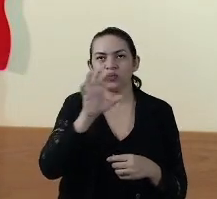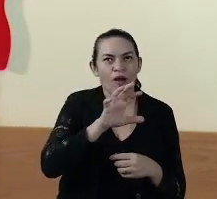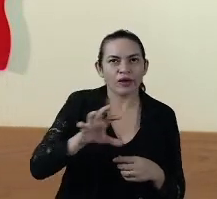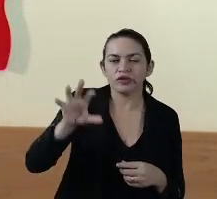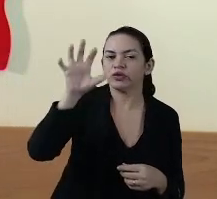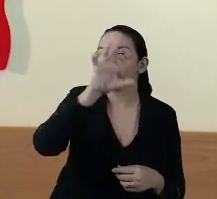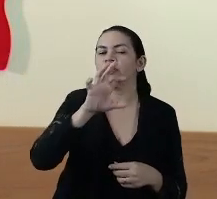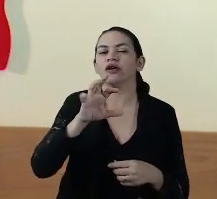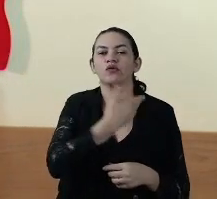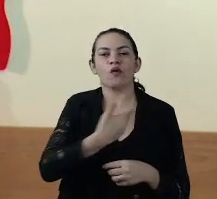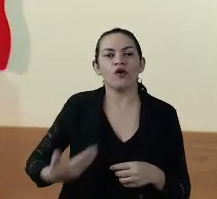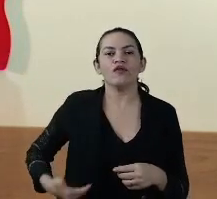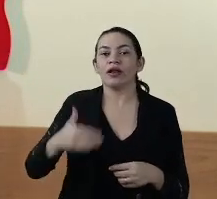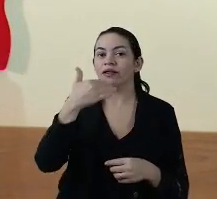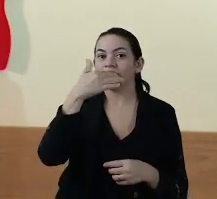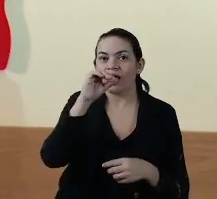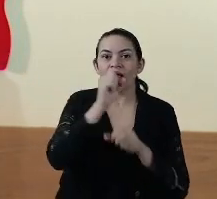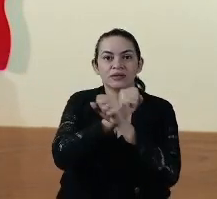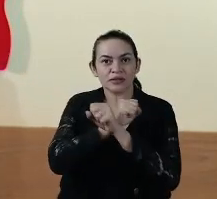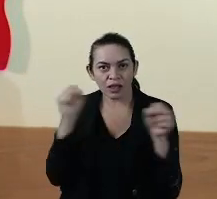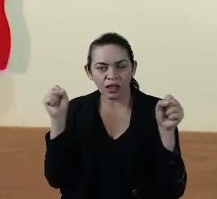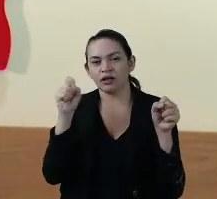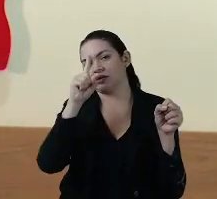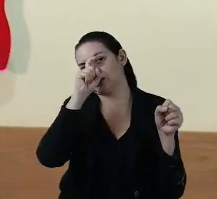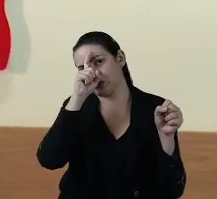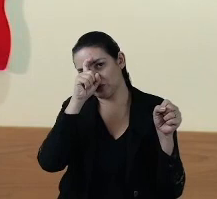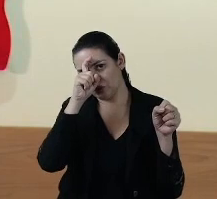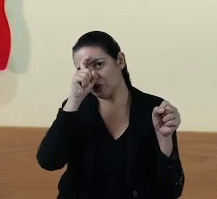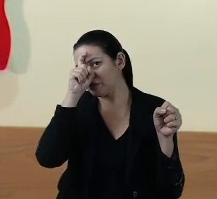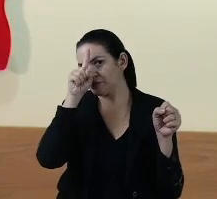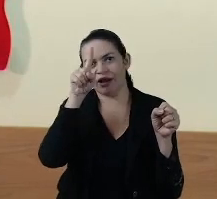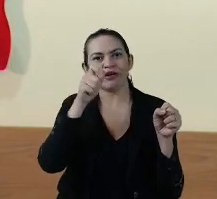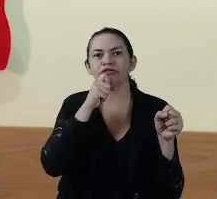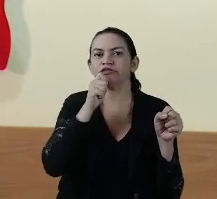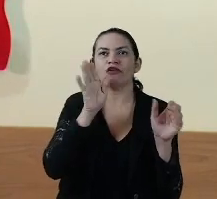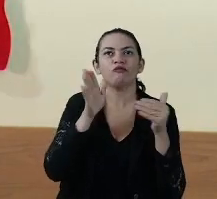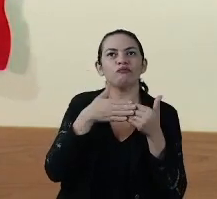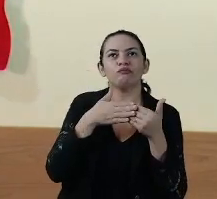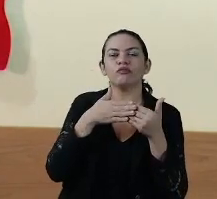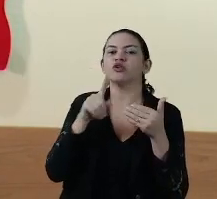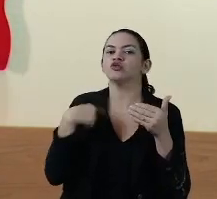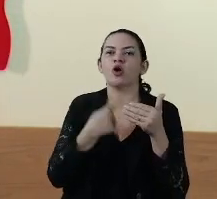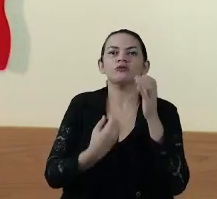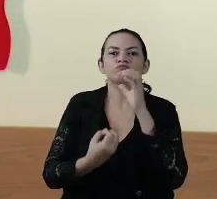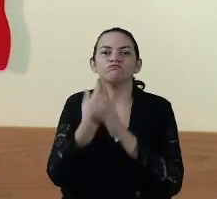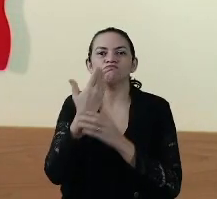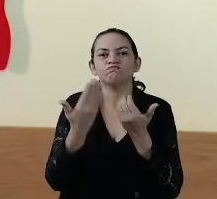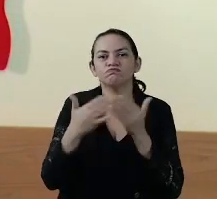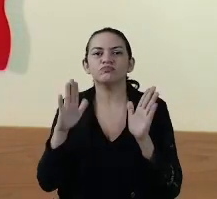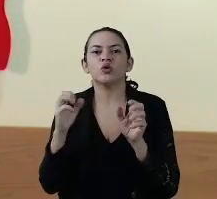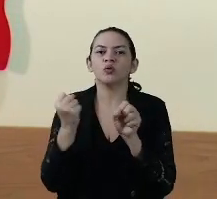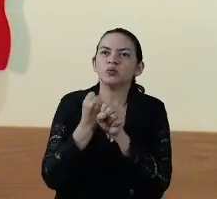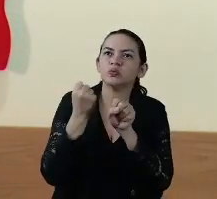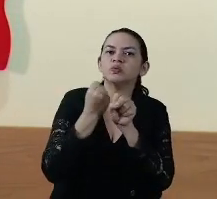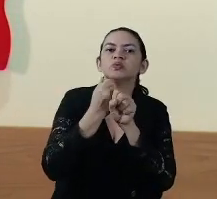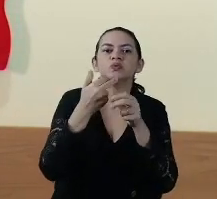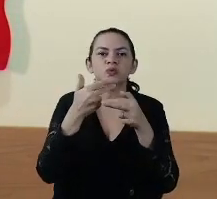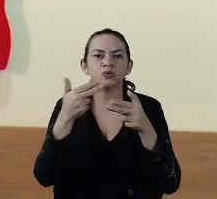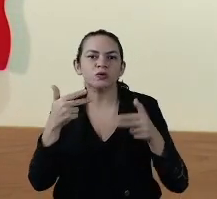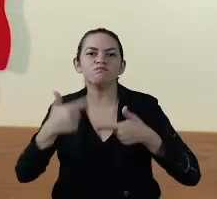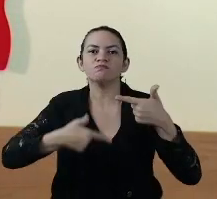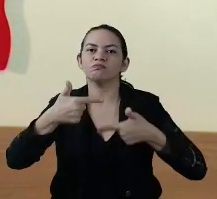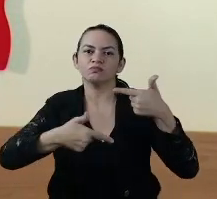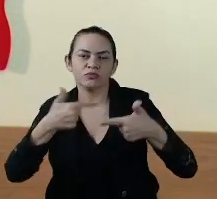já abriu 10 grandes hospitais que não estavam funcionando, nós abrimos, colocamos para funcionar, têm sido